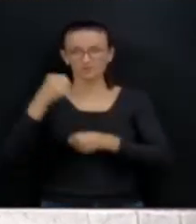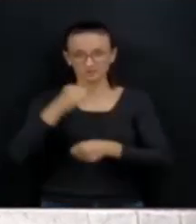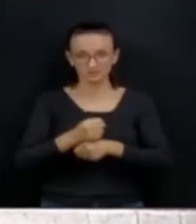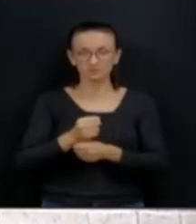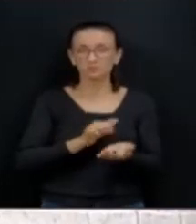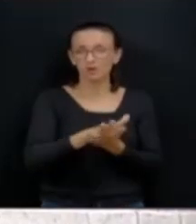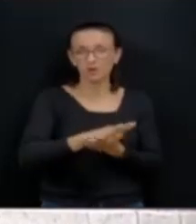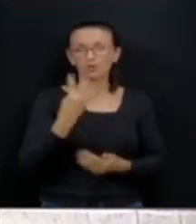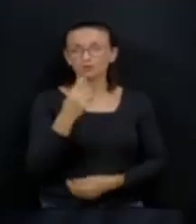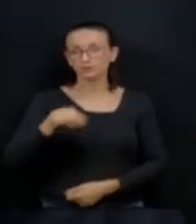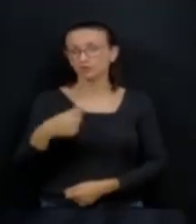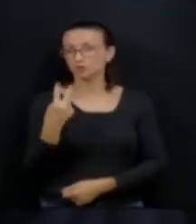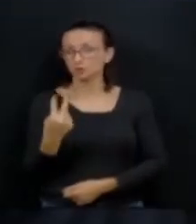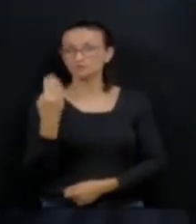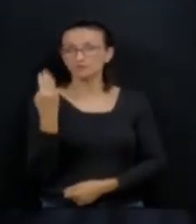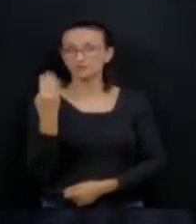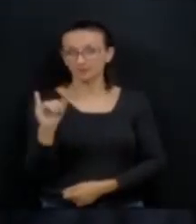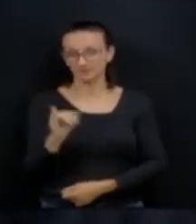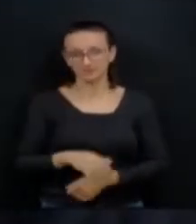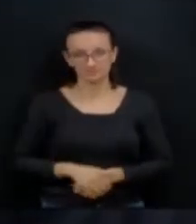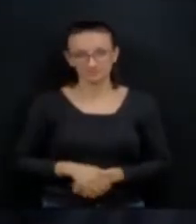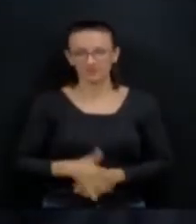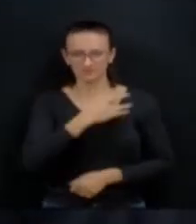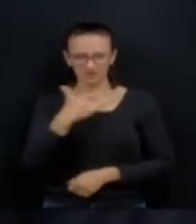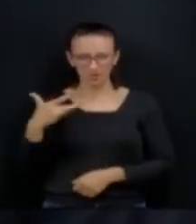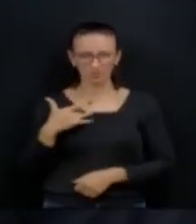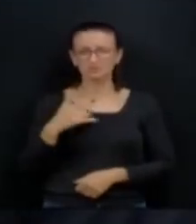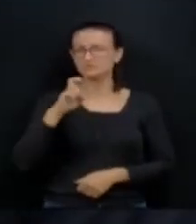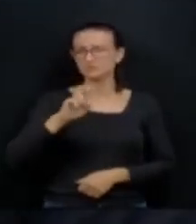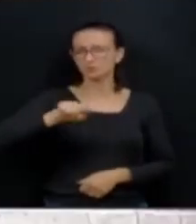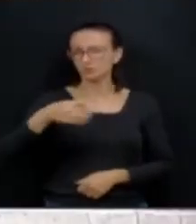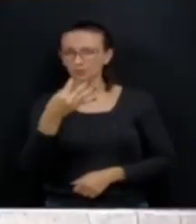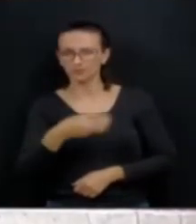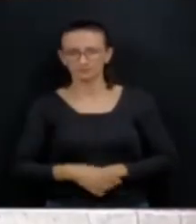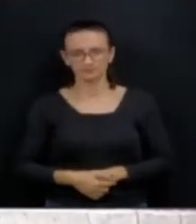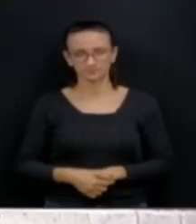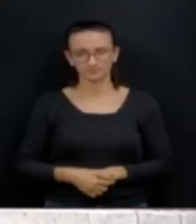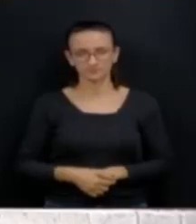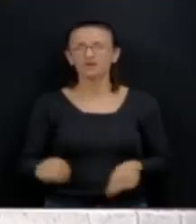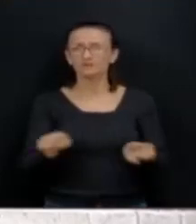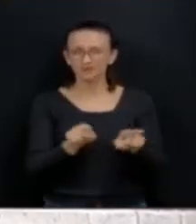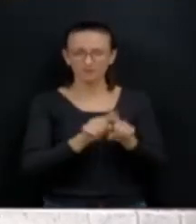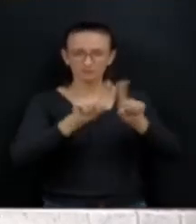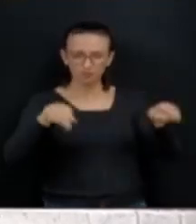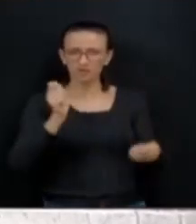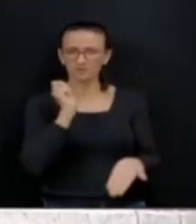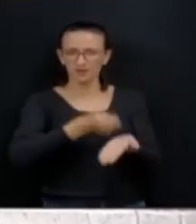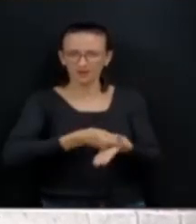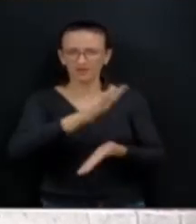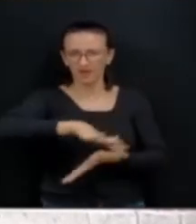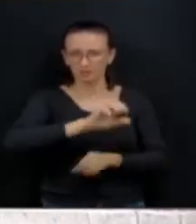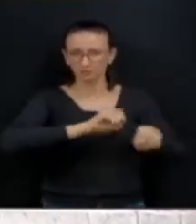,2 bi. A saúde, 5,4. A despesa de pessoal na educação,